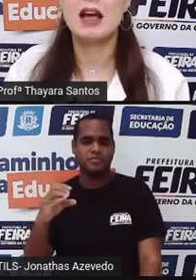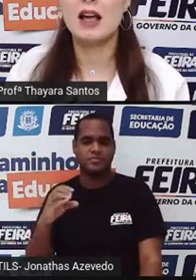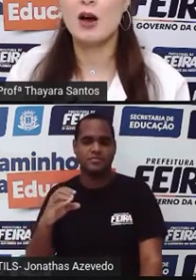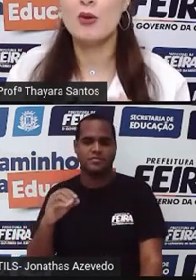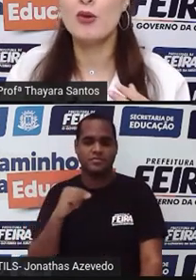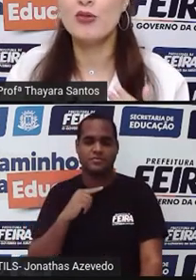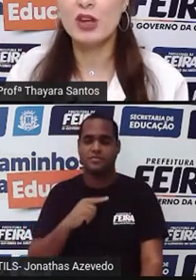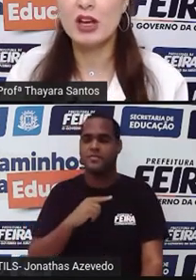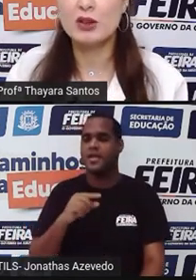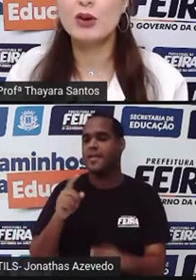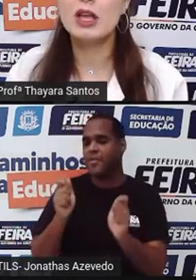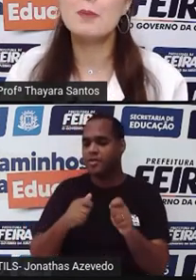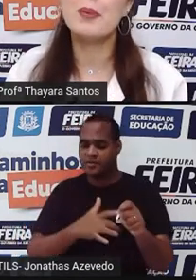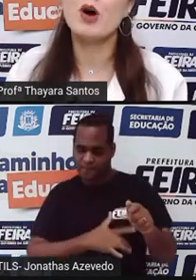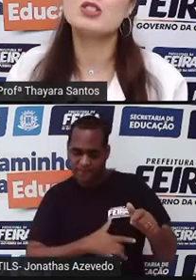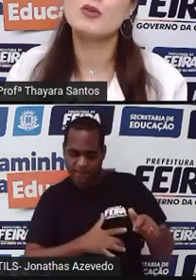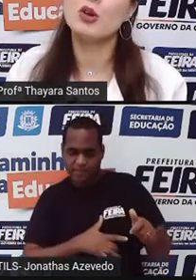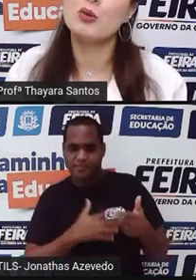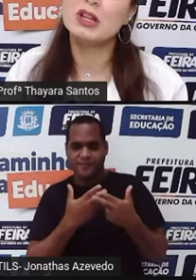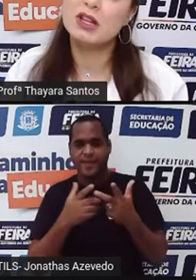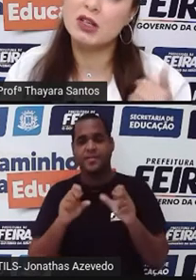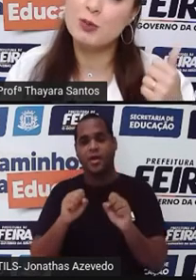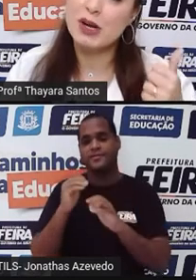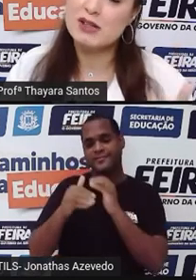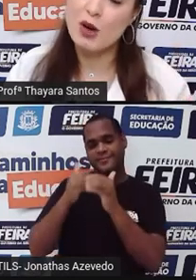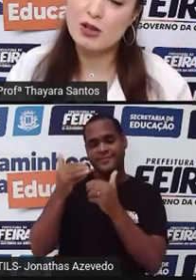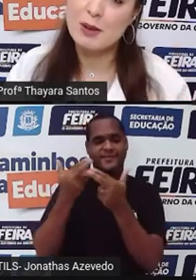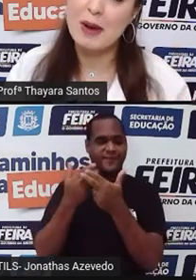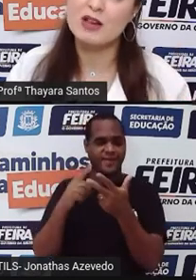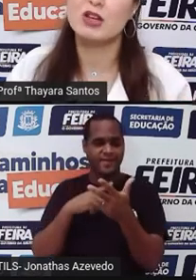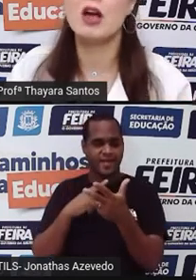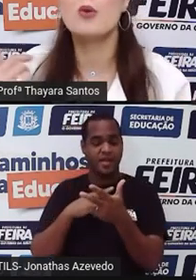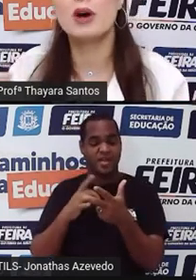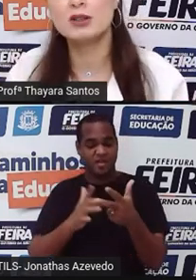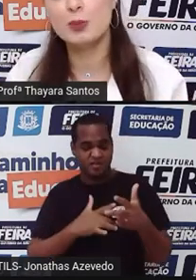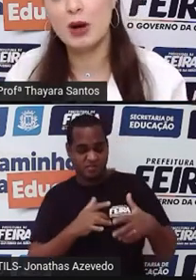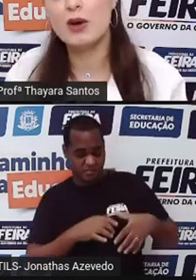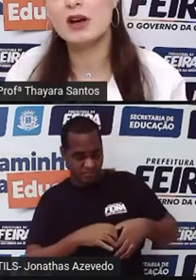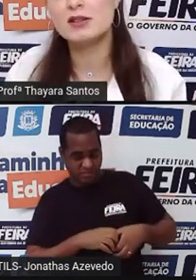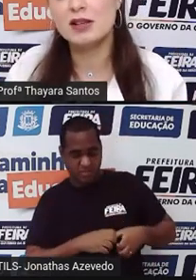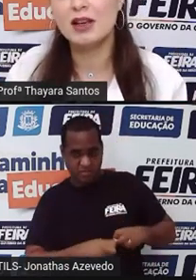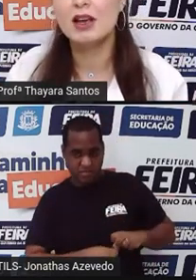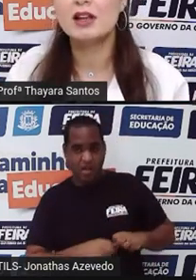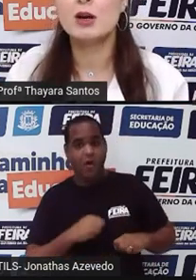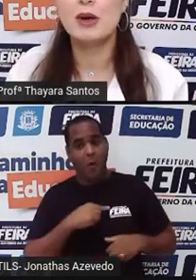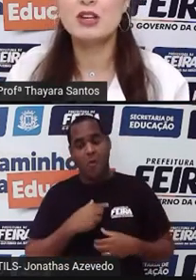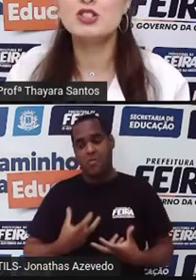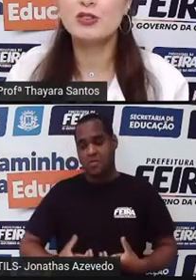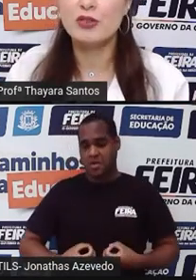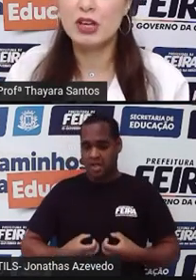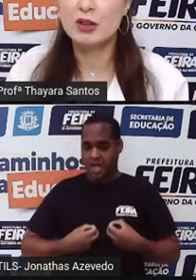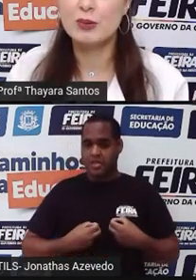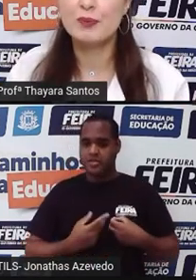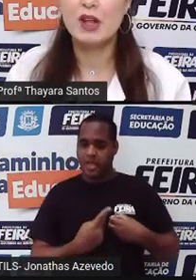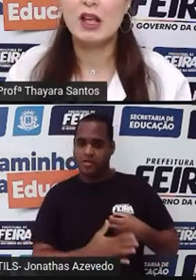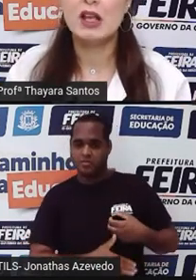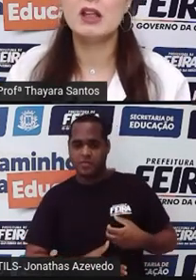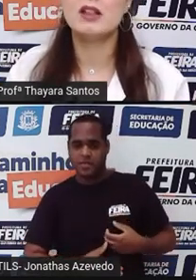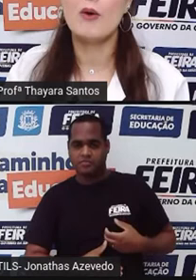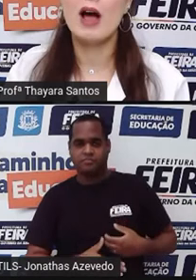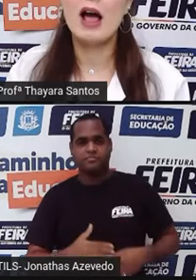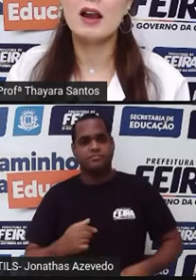ataca o fígado e pode evoluir tanto pra cirrose hepática quanto pra o câncer também de fígado.